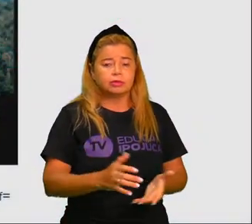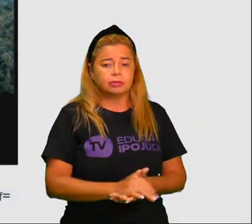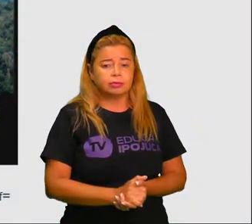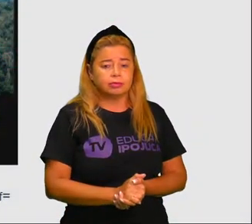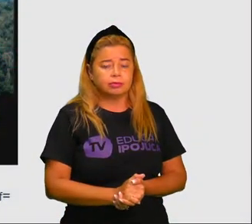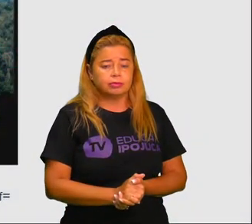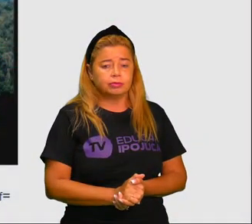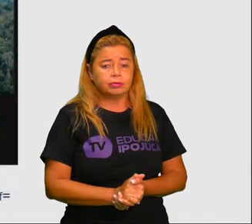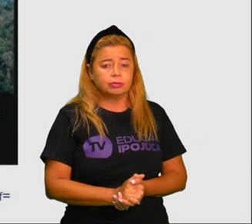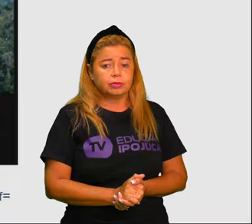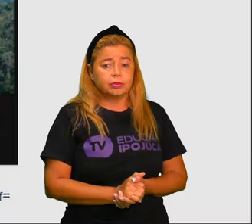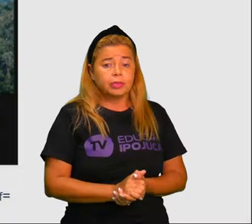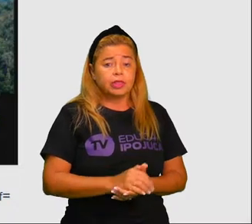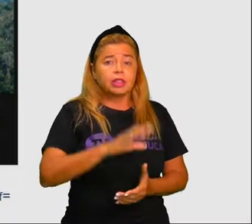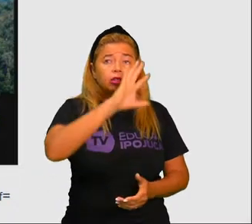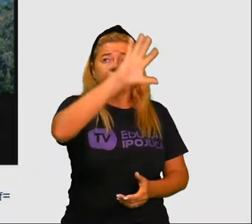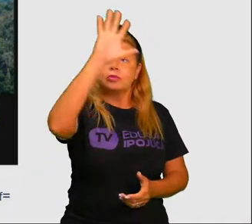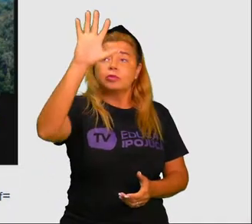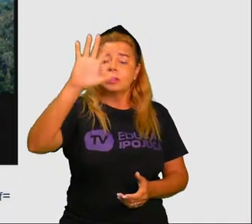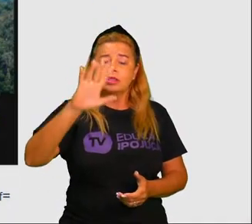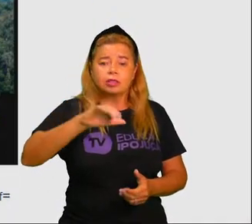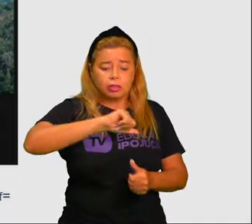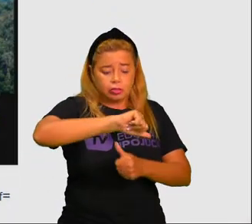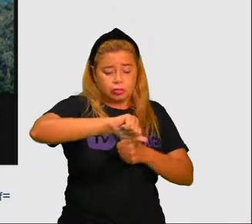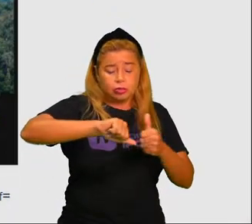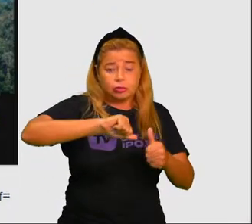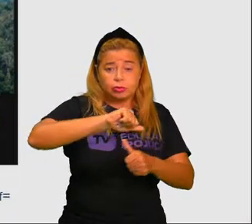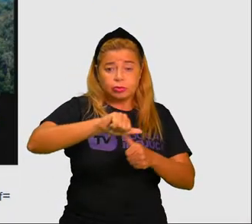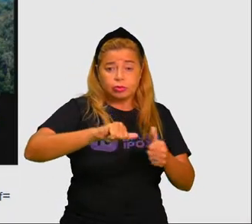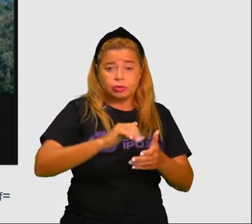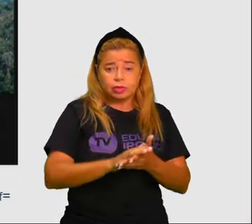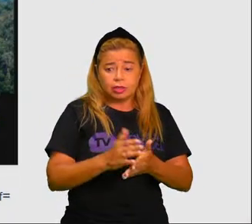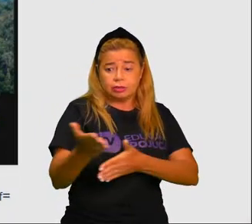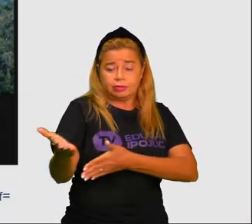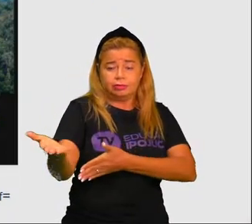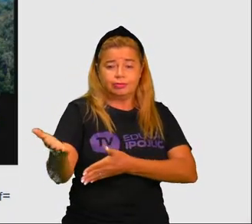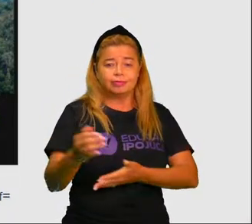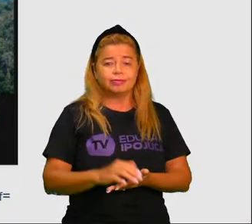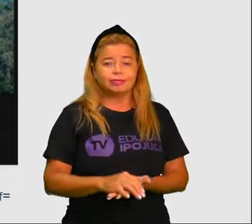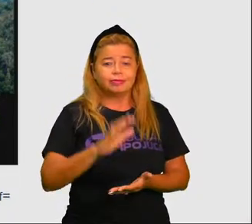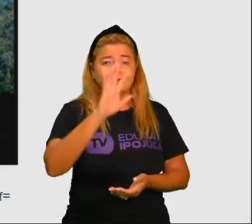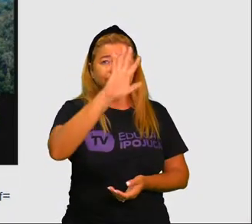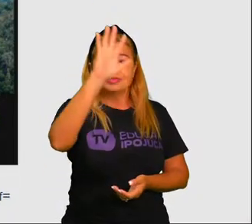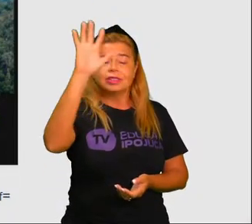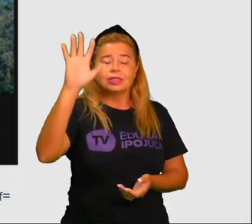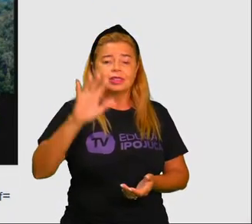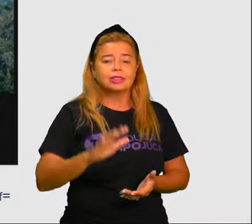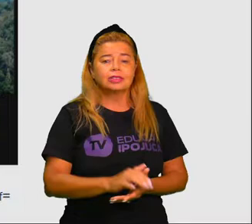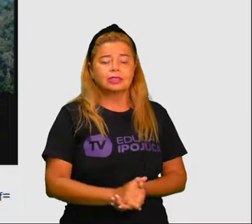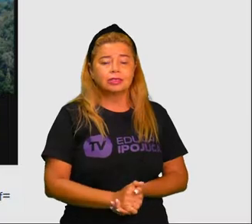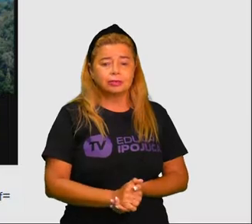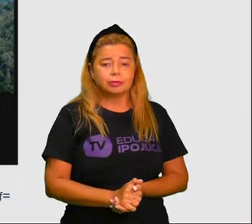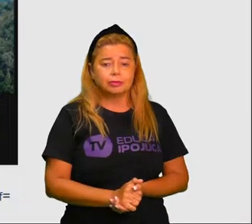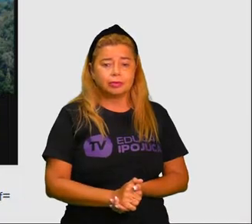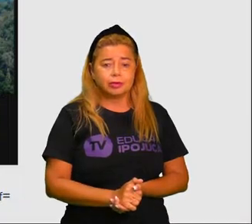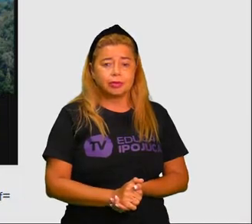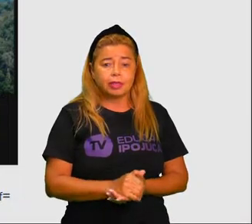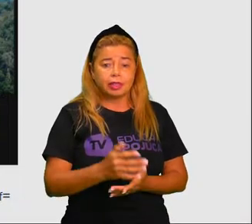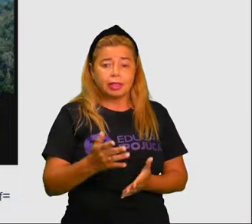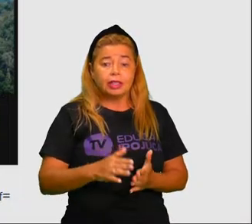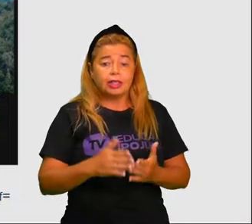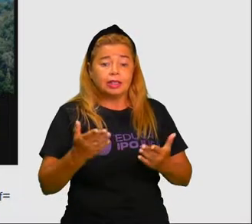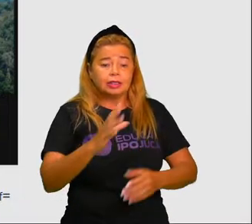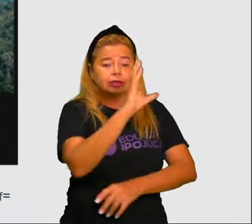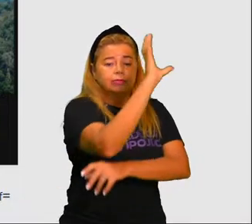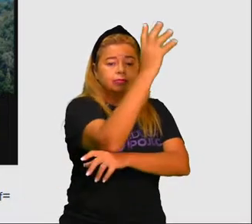Essas transformações nas paisagens ao longo do tempo. Olha só, aqui é uma imagem bem interessante. Eu trago uma imagem de uma abordagem de uma